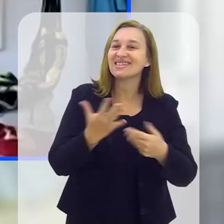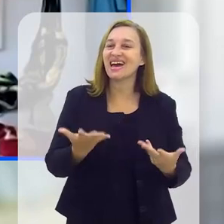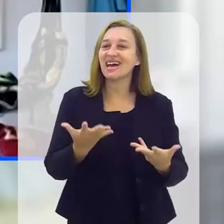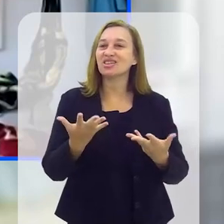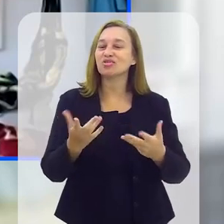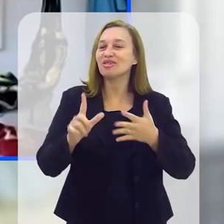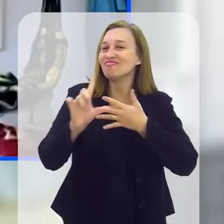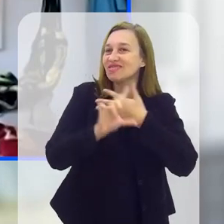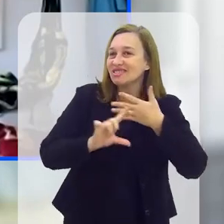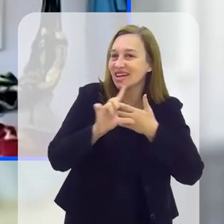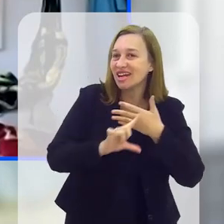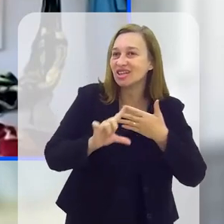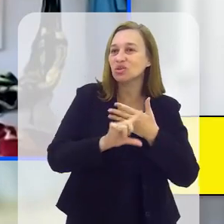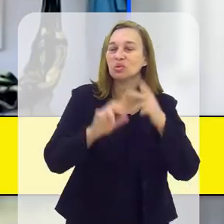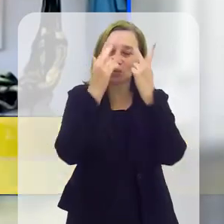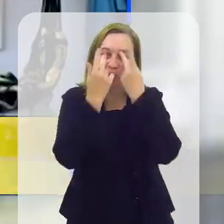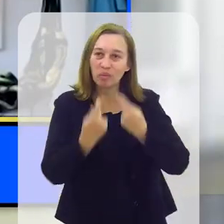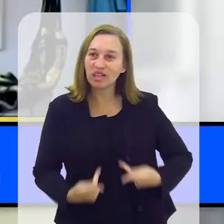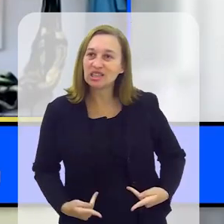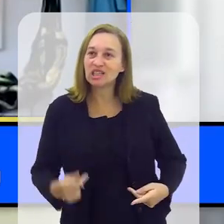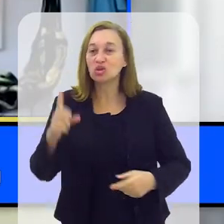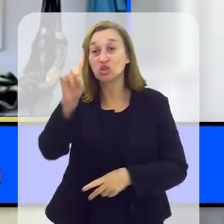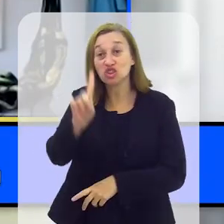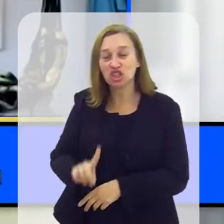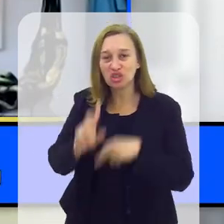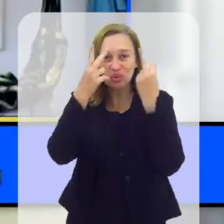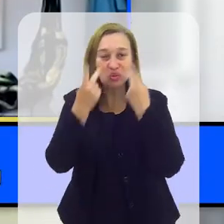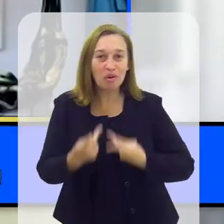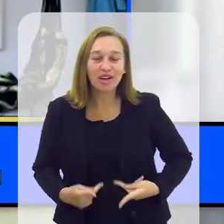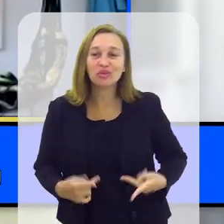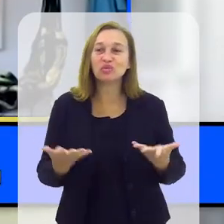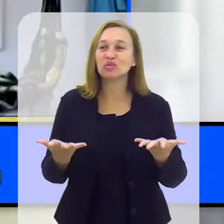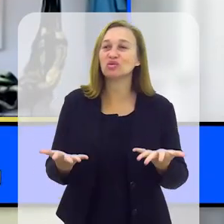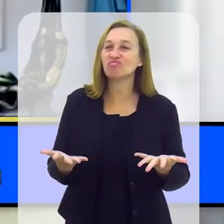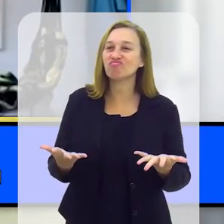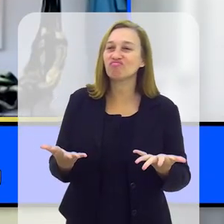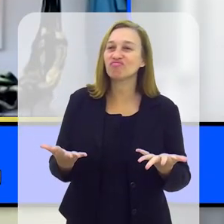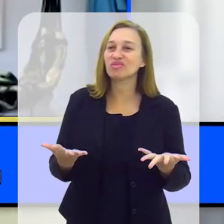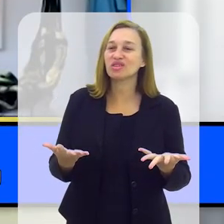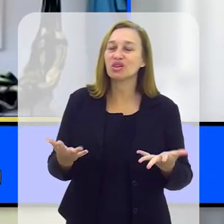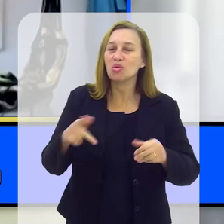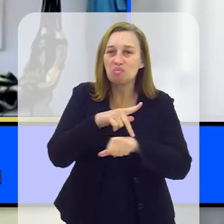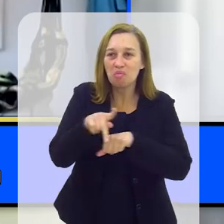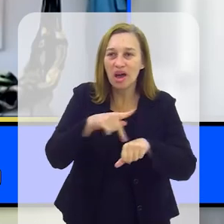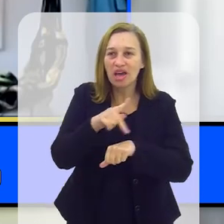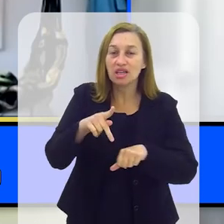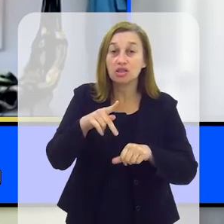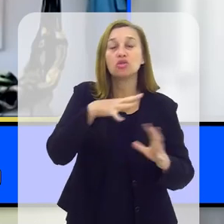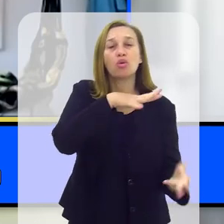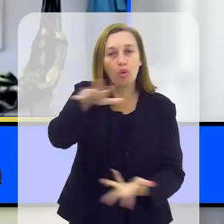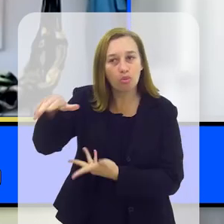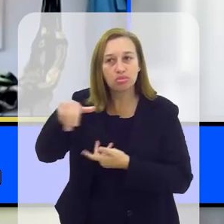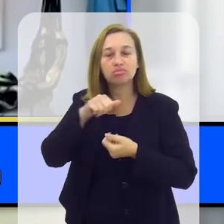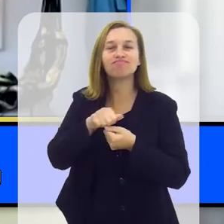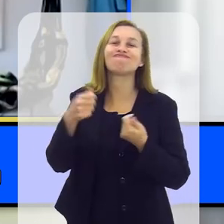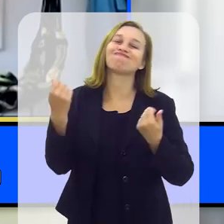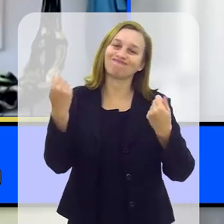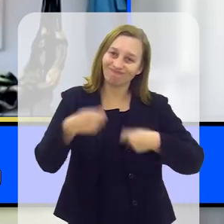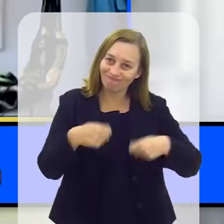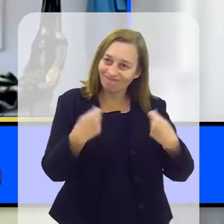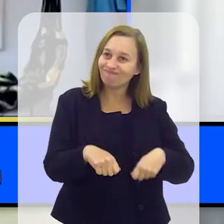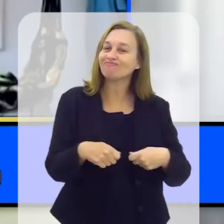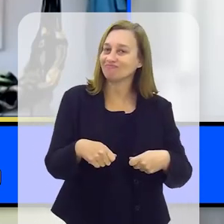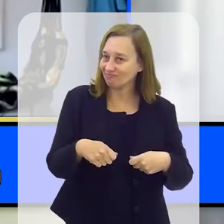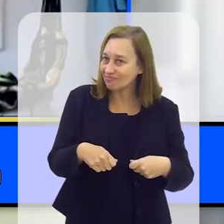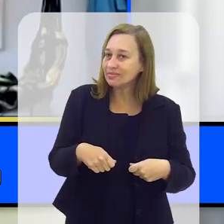conversar sobre literatura, sobre humanismo, sobre direitos humanos e o nosso país e o mundo todo está